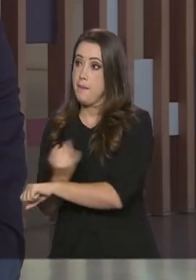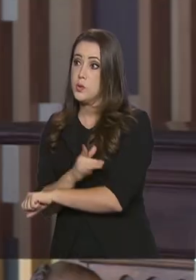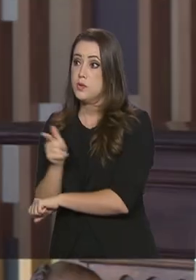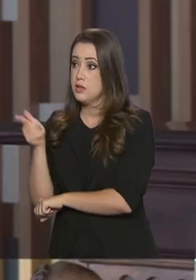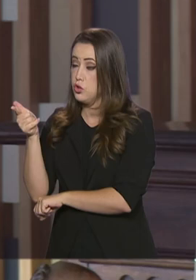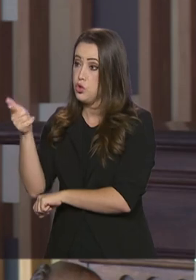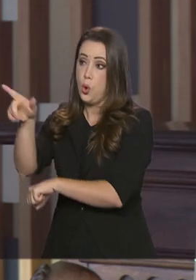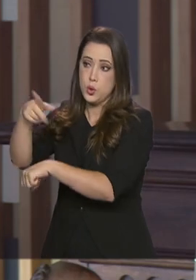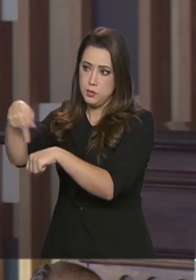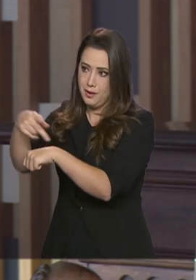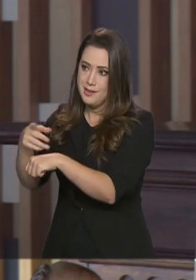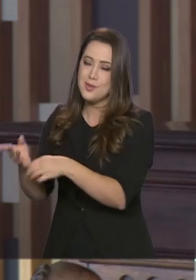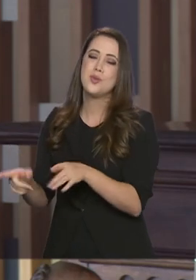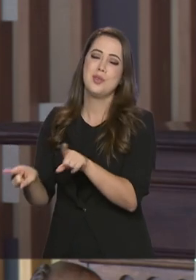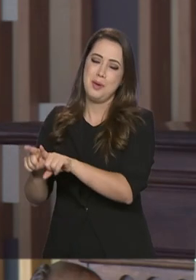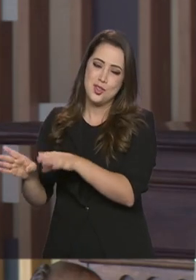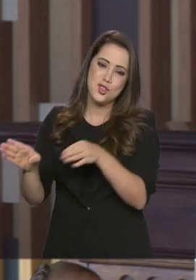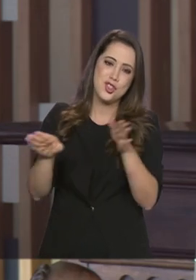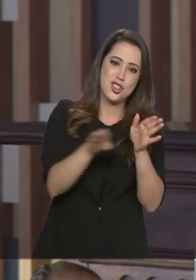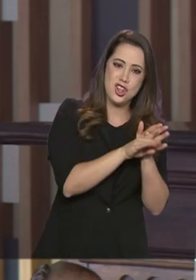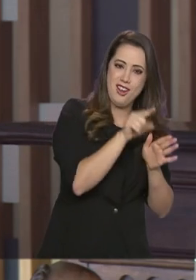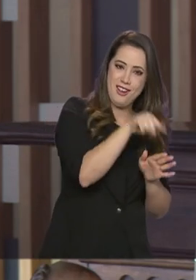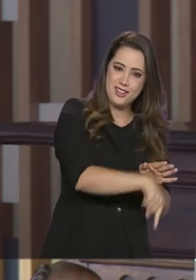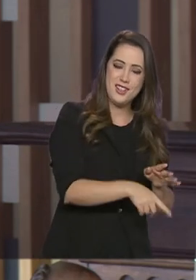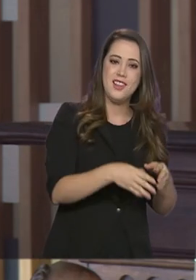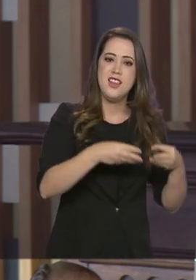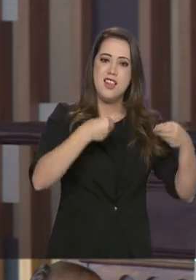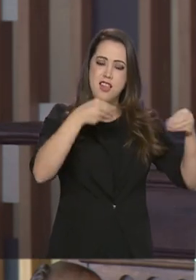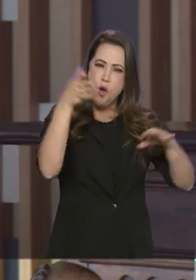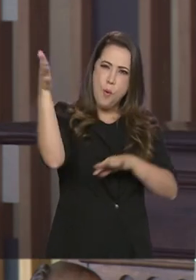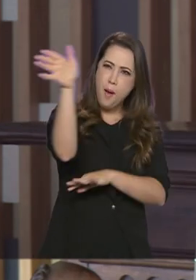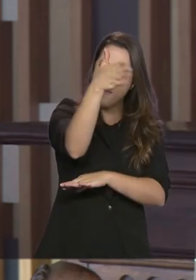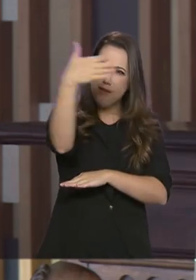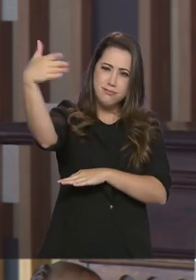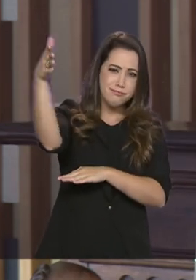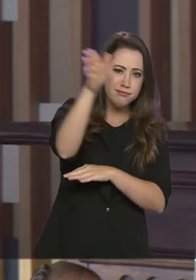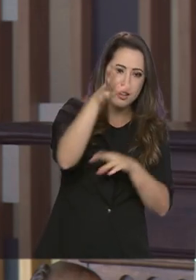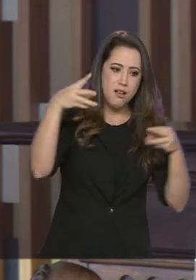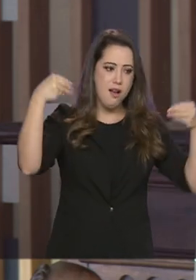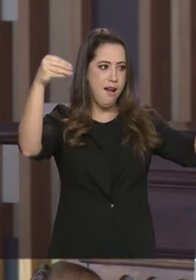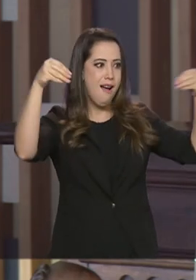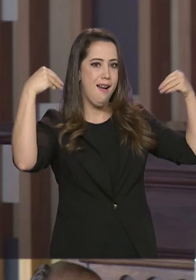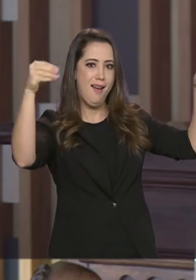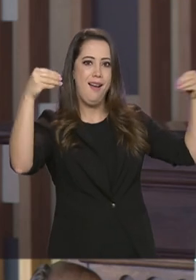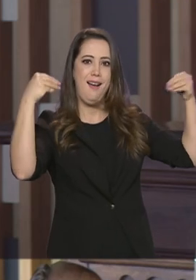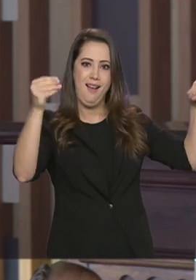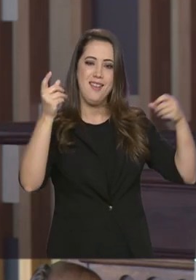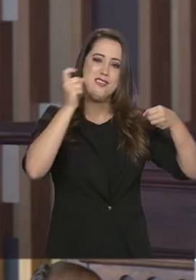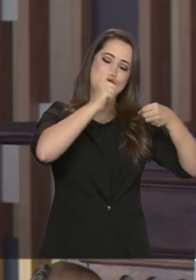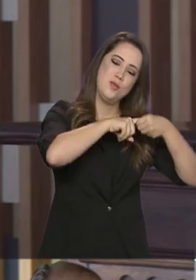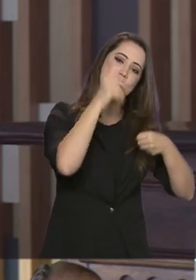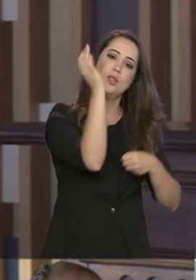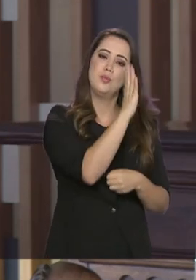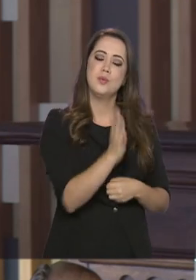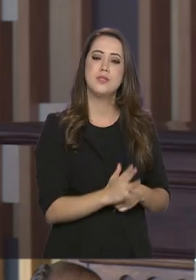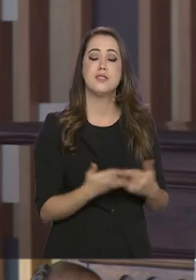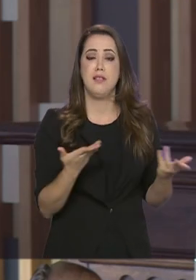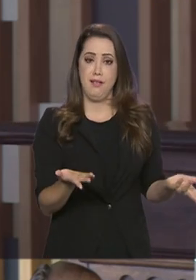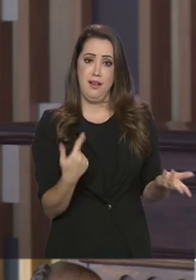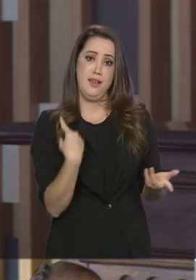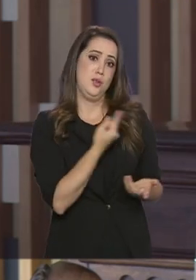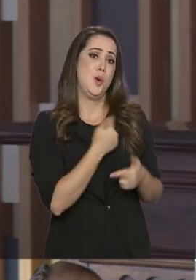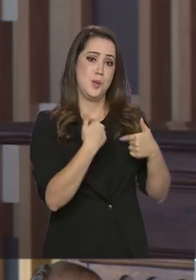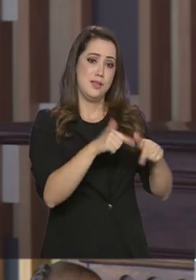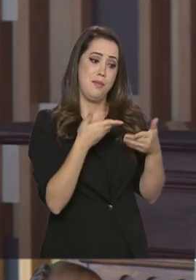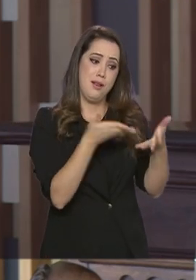Quando chegam aqui, né? Com bandeira, com aquela sensação de fazer parte de algo, né? Que, no fundo, é a missão que nós nos